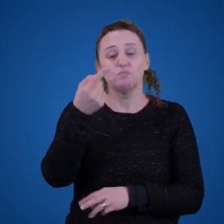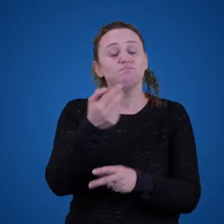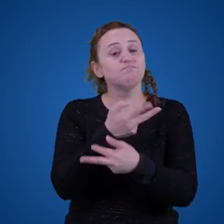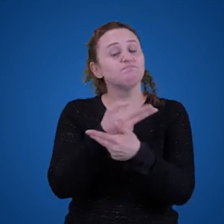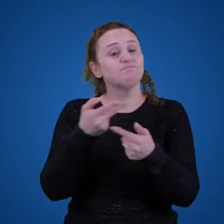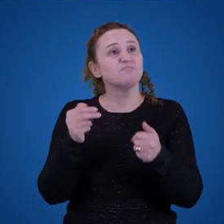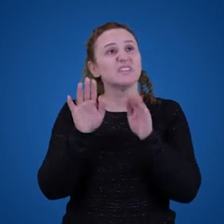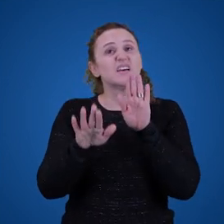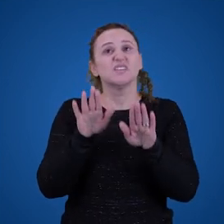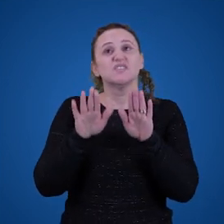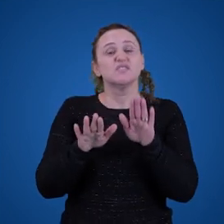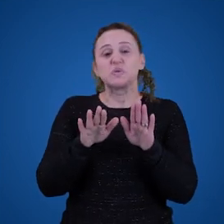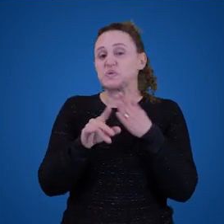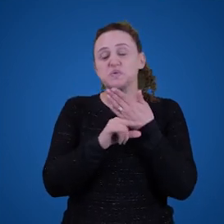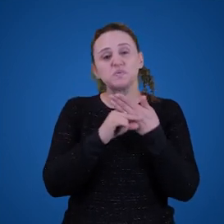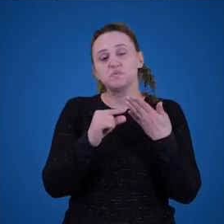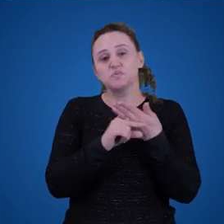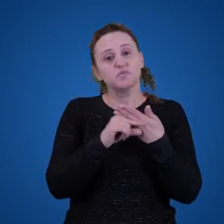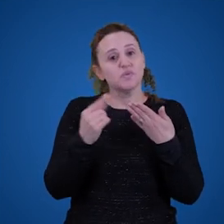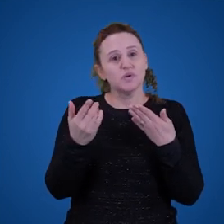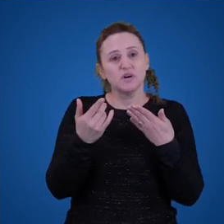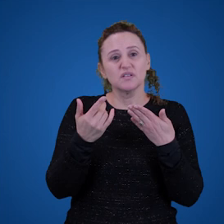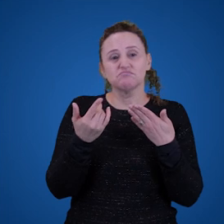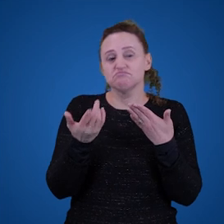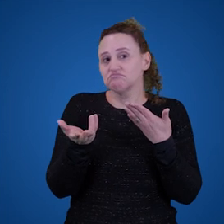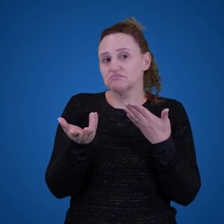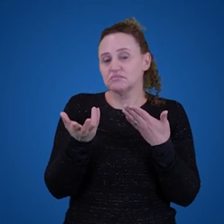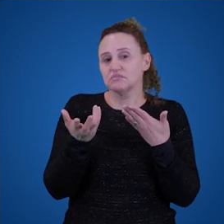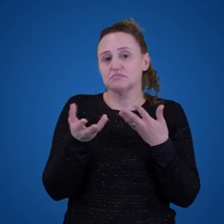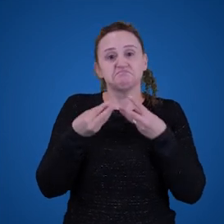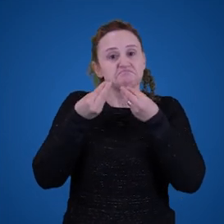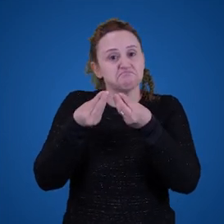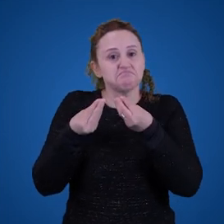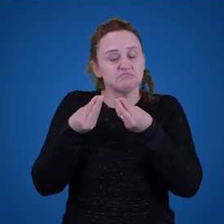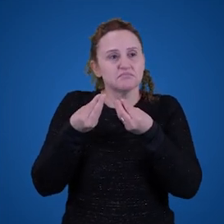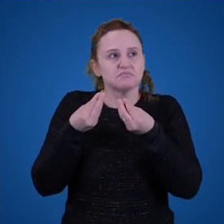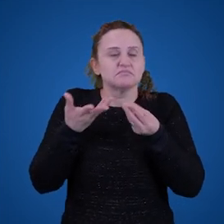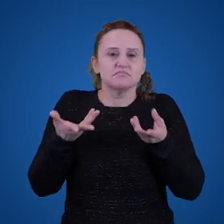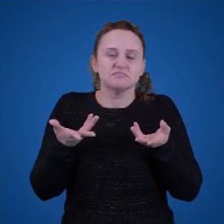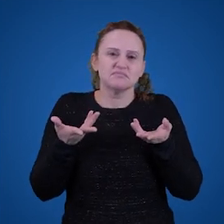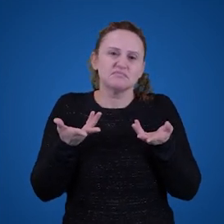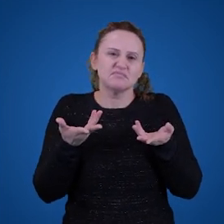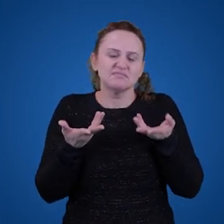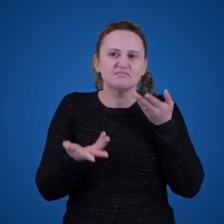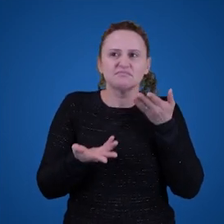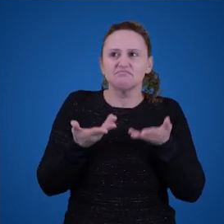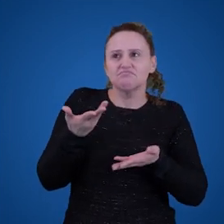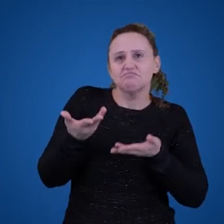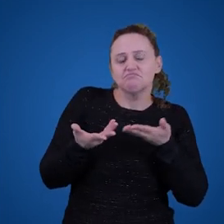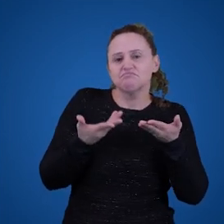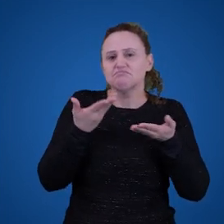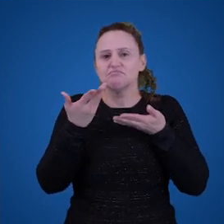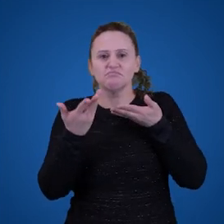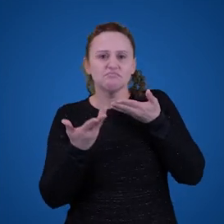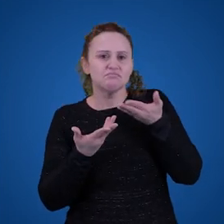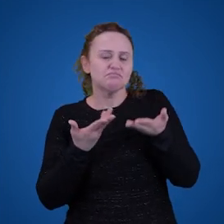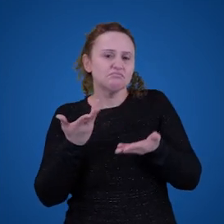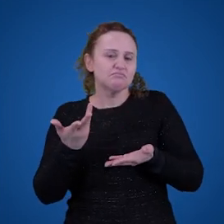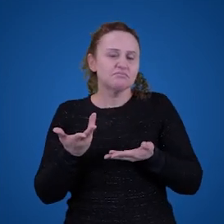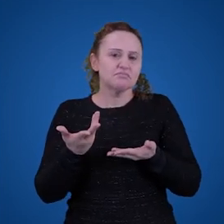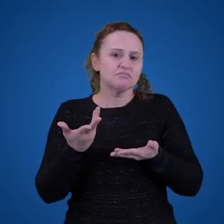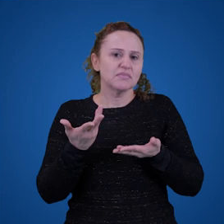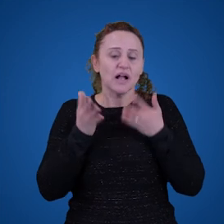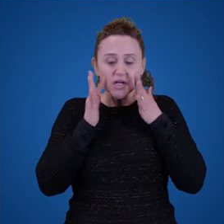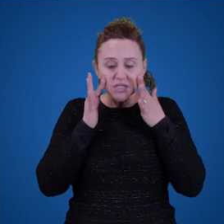Então, segundo o anti-intencionalismo, não é relevante para o significado da obra literária a intenção do autor, mas de